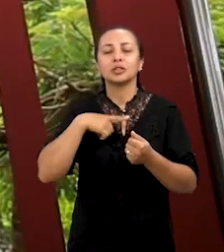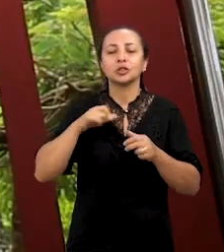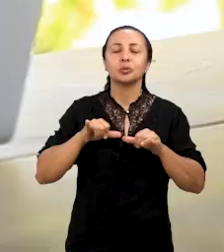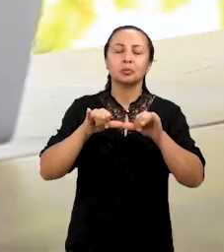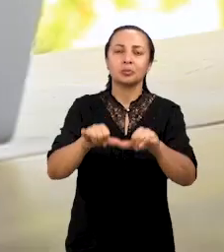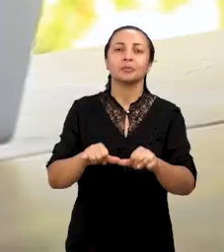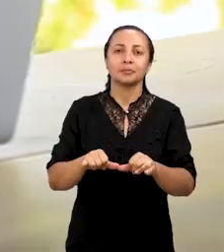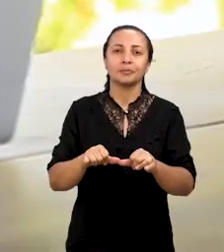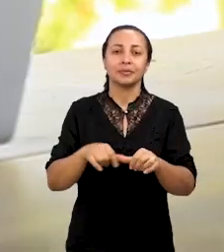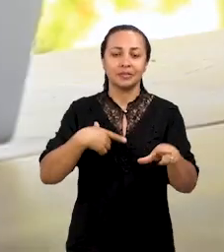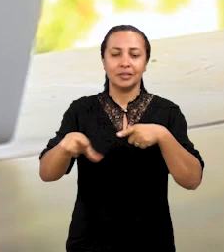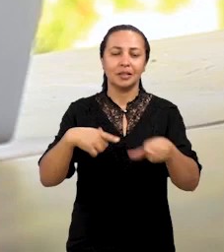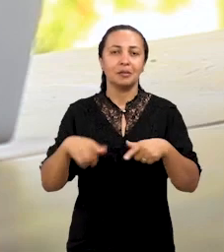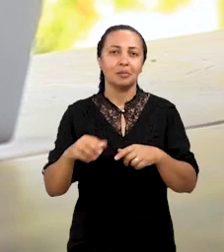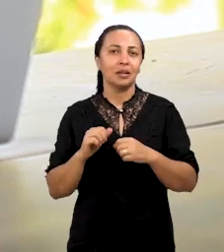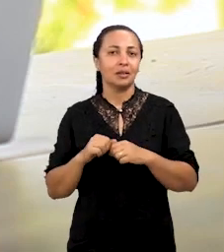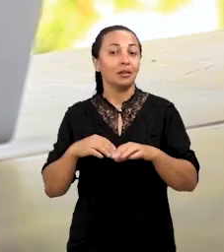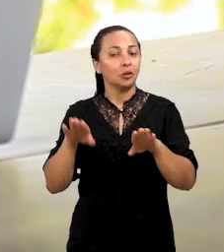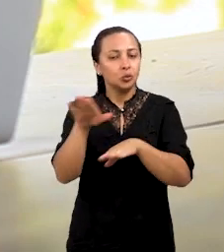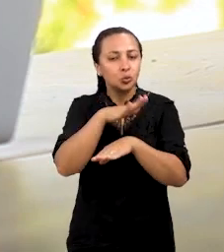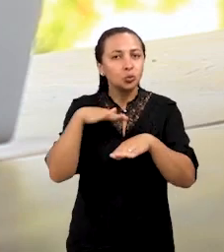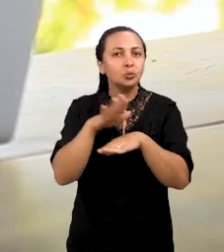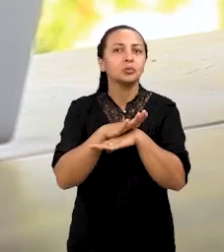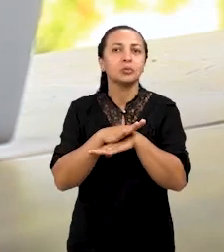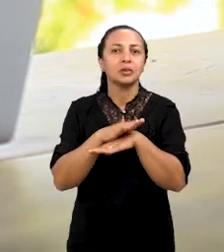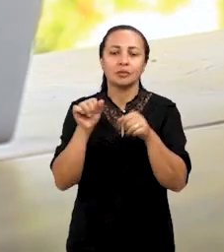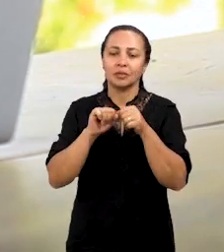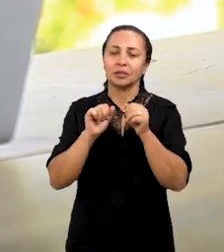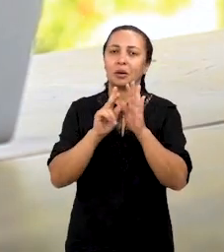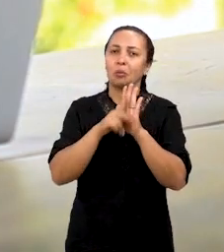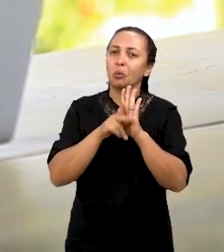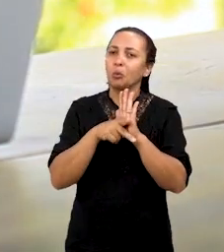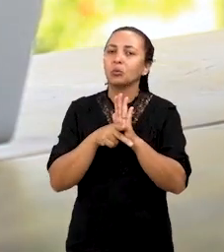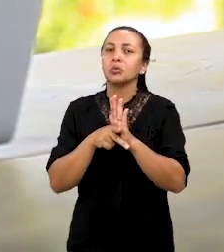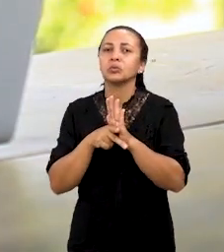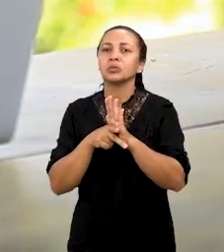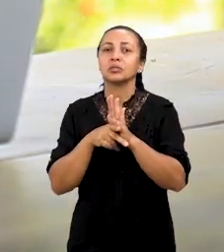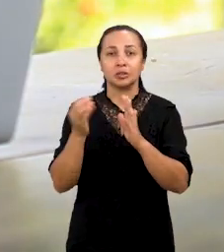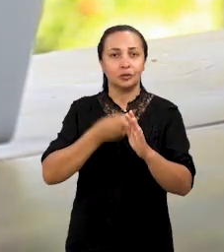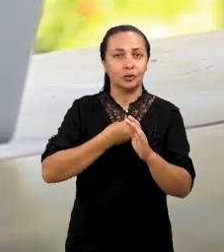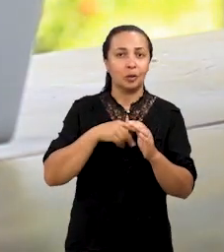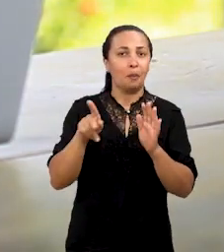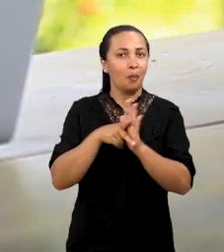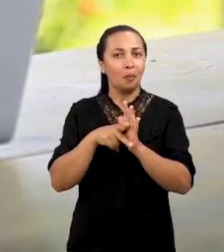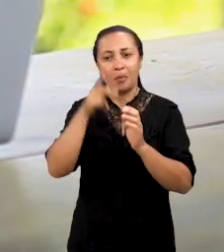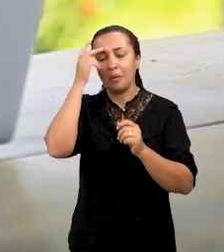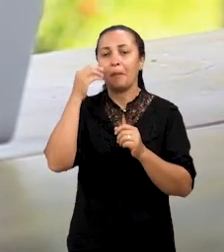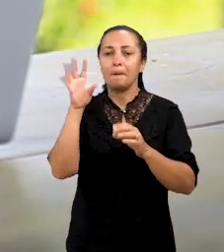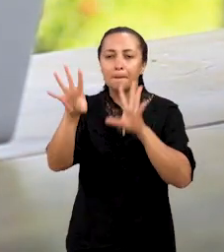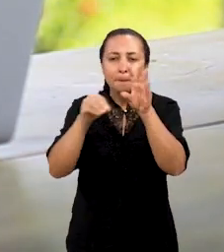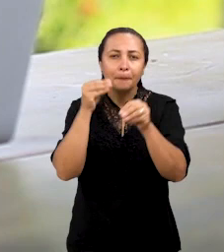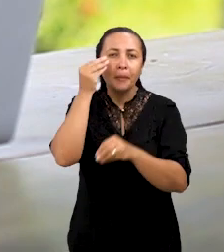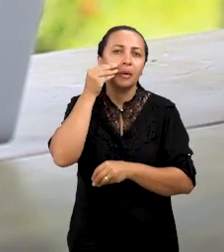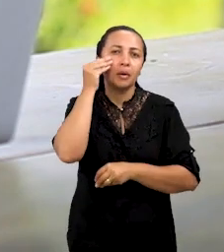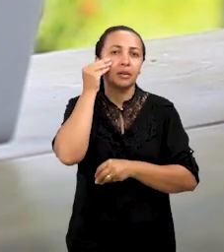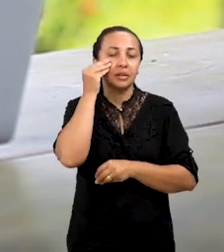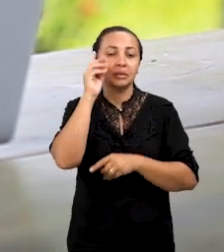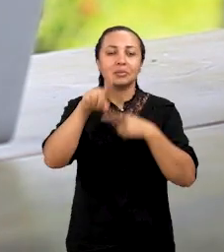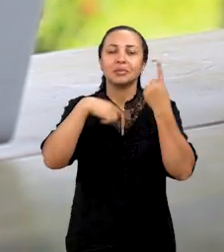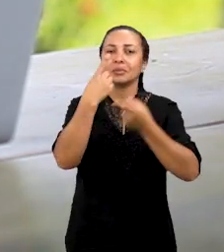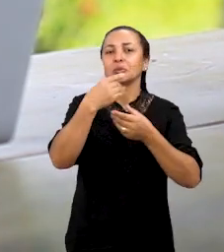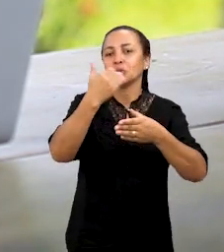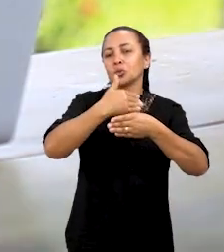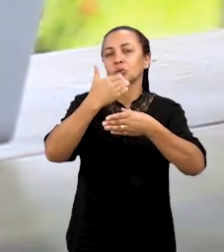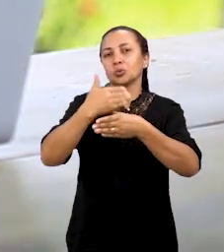e trabalhar com elas e fazer projetos de iniciativa própria, para pegar experiência nelas, para você ser capaz de